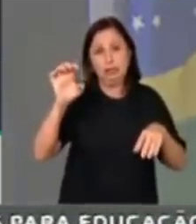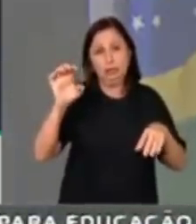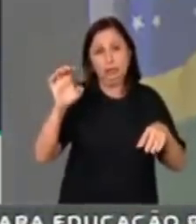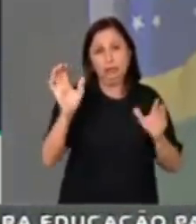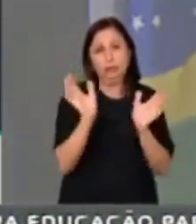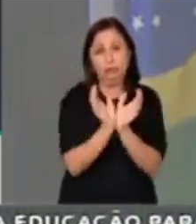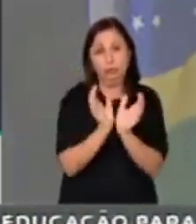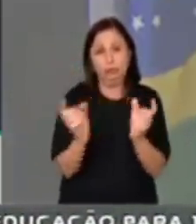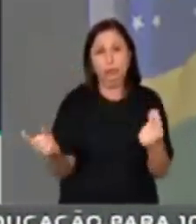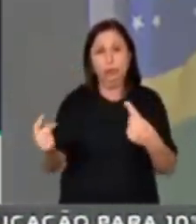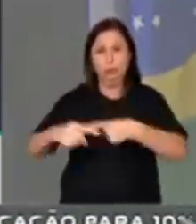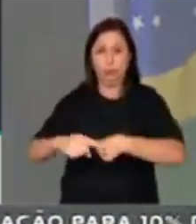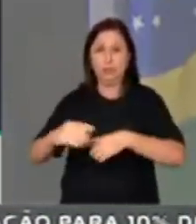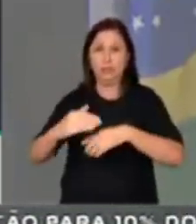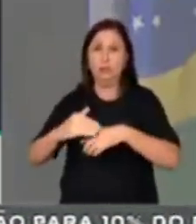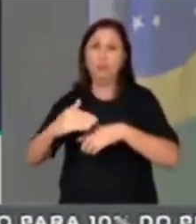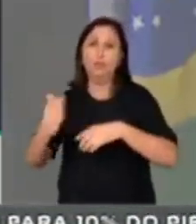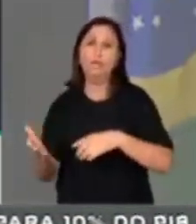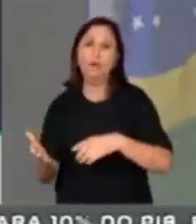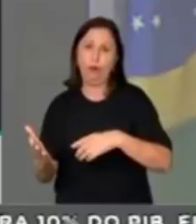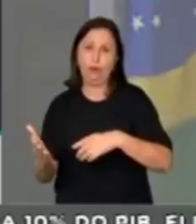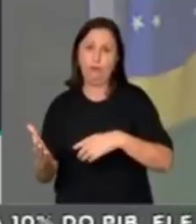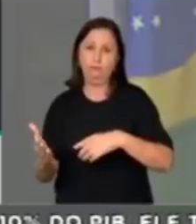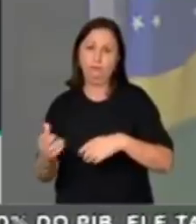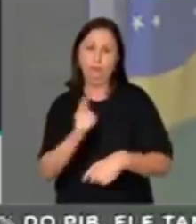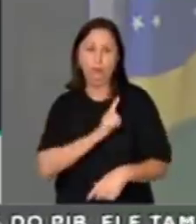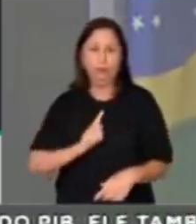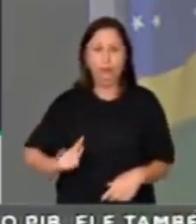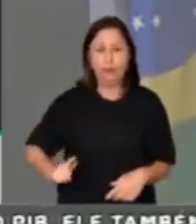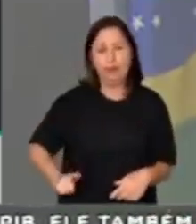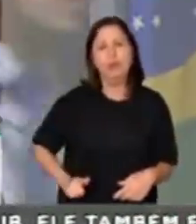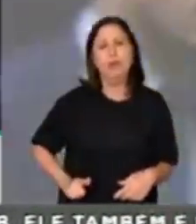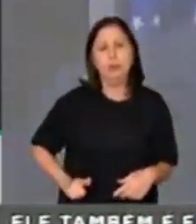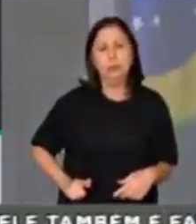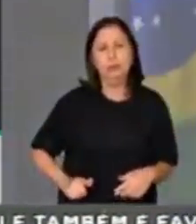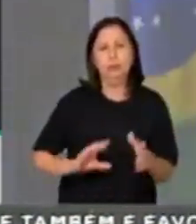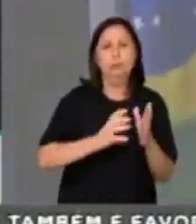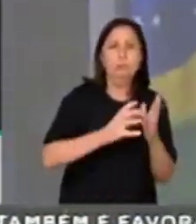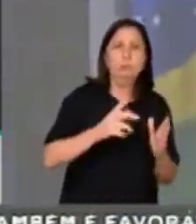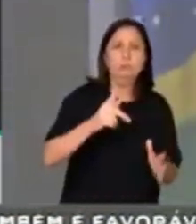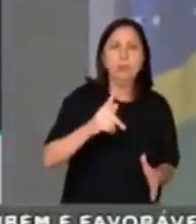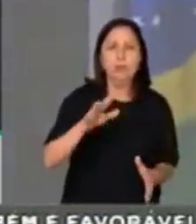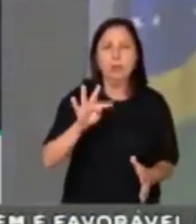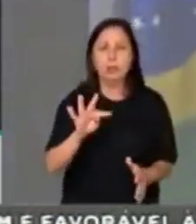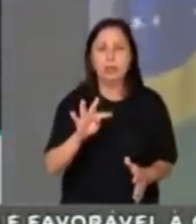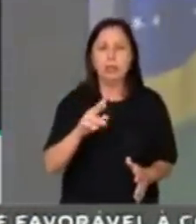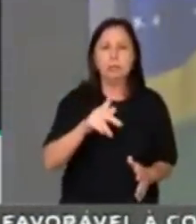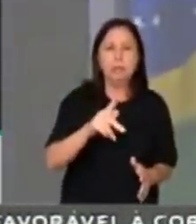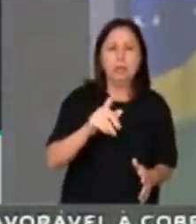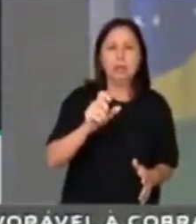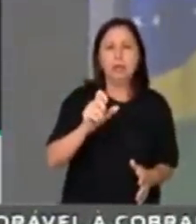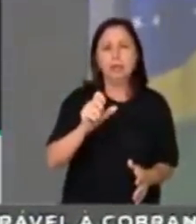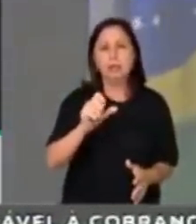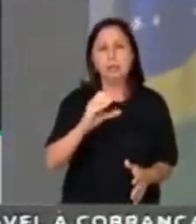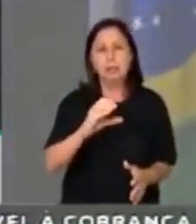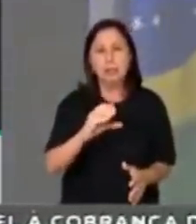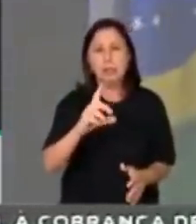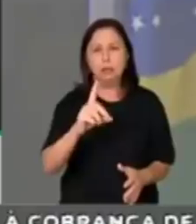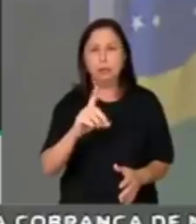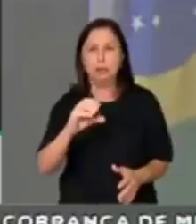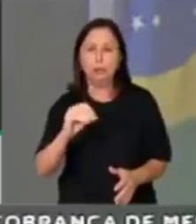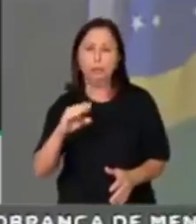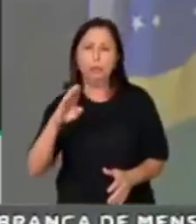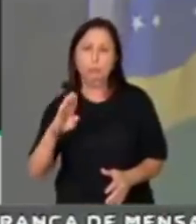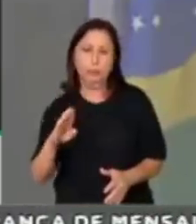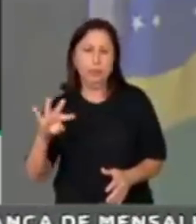Então, o estado governado pelo PT, estado governado pelo PSB, pelo PCdoB, pode ficar tranquilo. Peço o